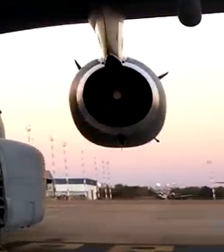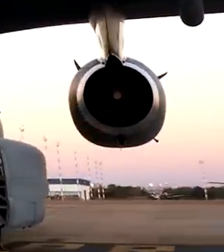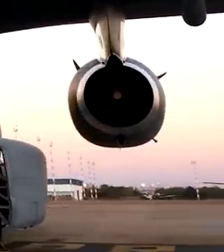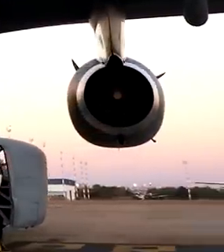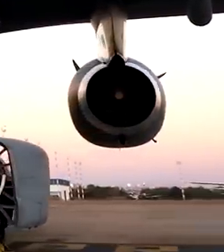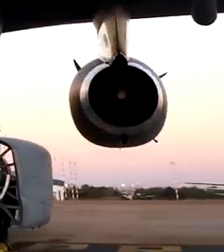Transcrição Quintena Coelho